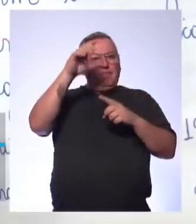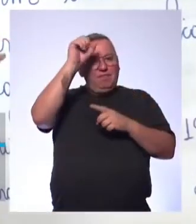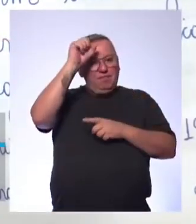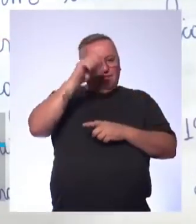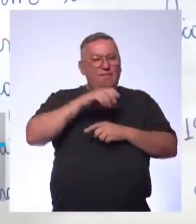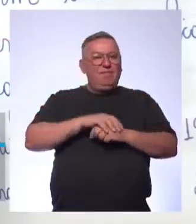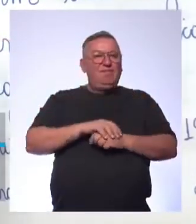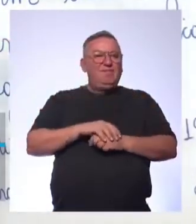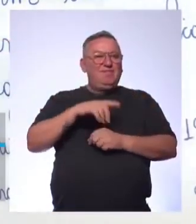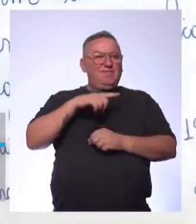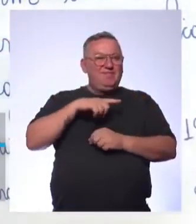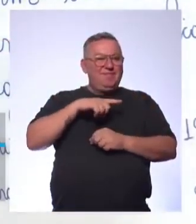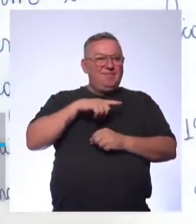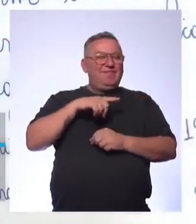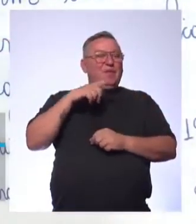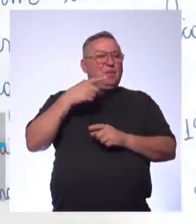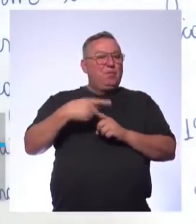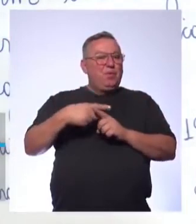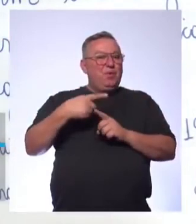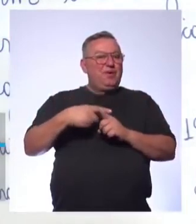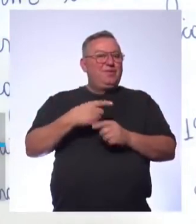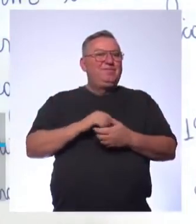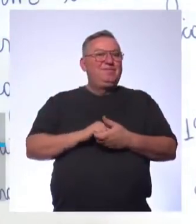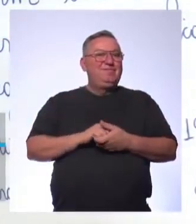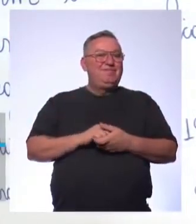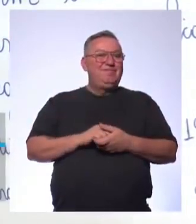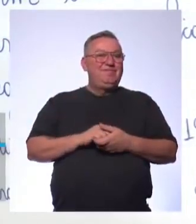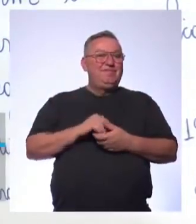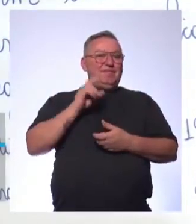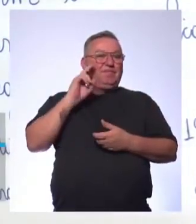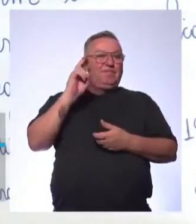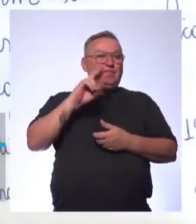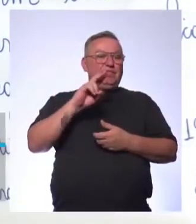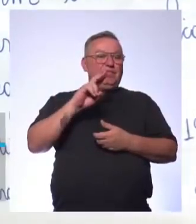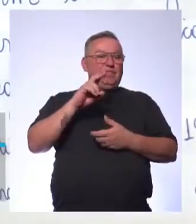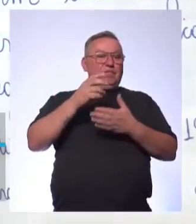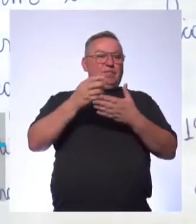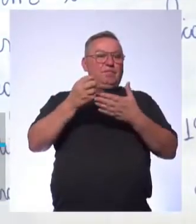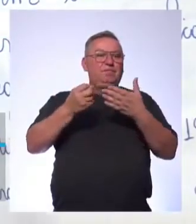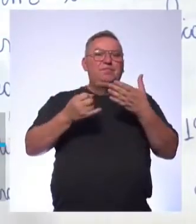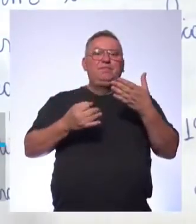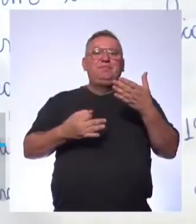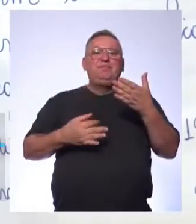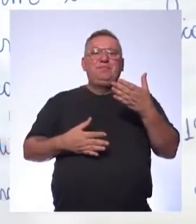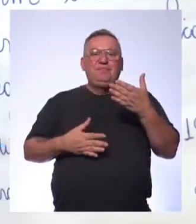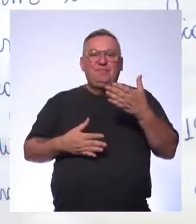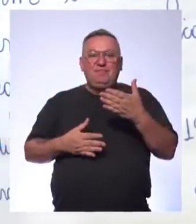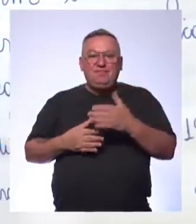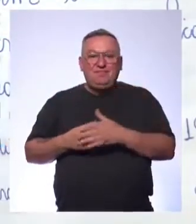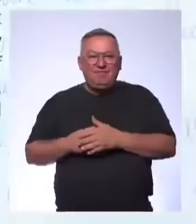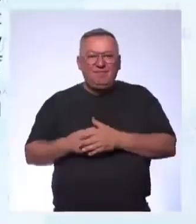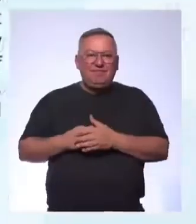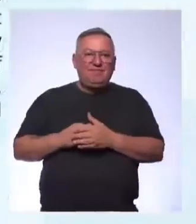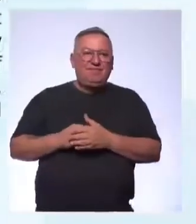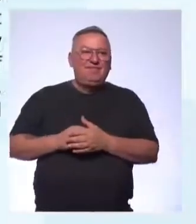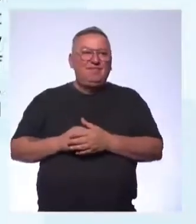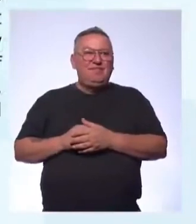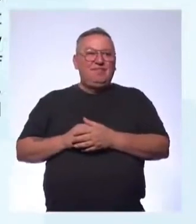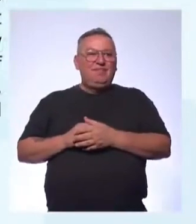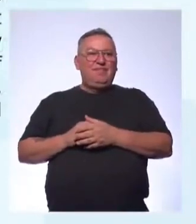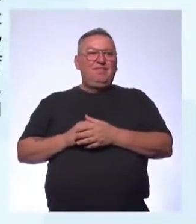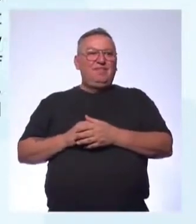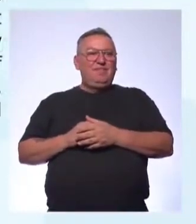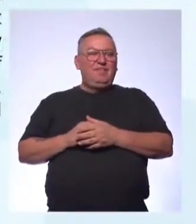why Temos a aula inteira para aprender por quê, né gente? Então vamos lá para a nossa definição Vamos aqui Colocar aqui o